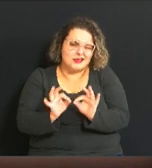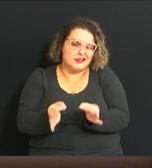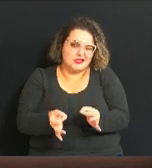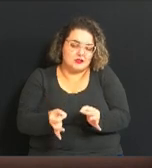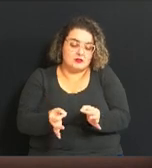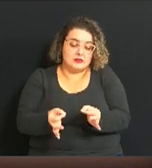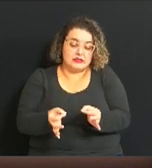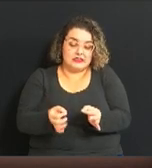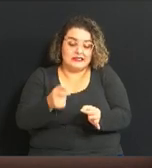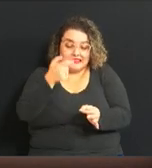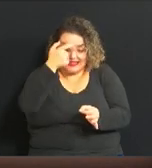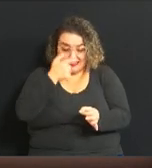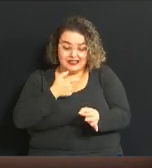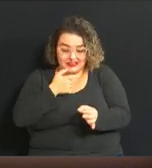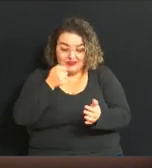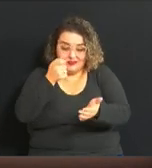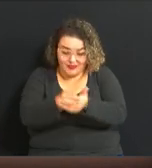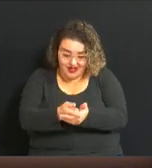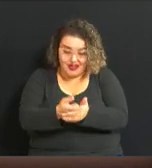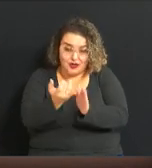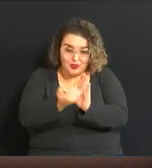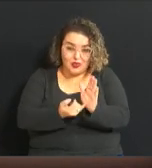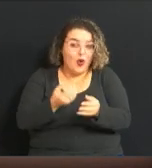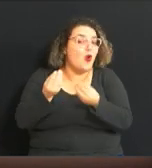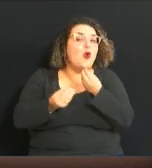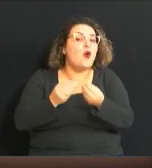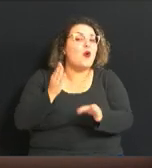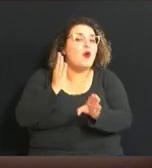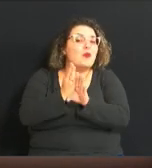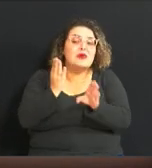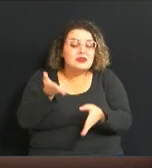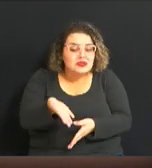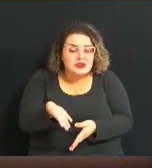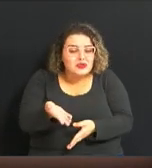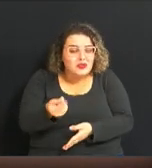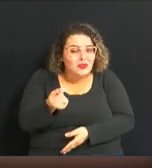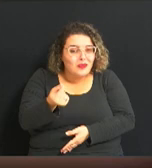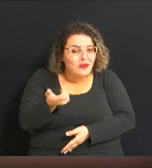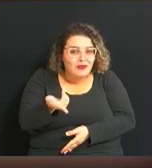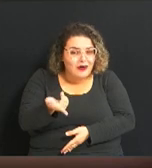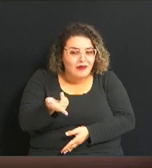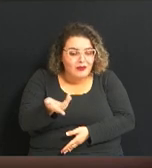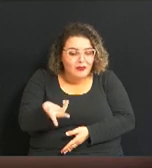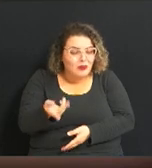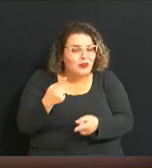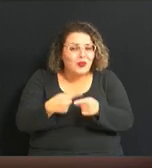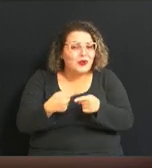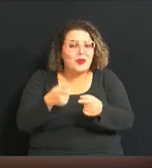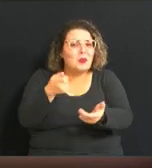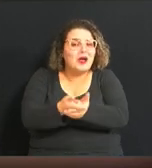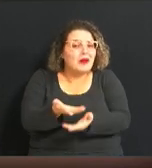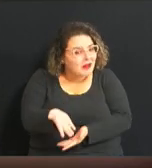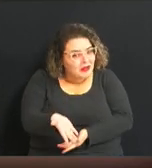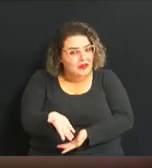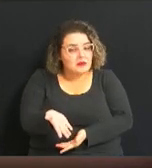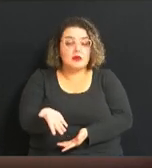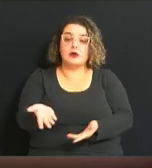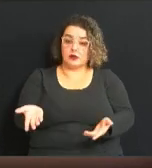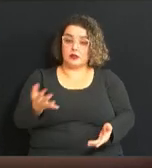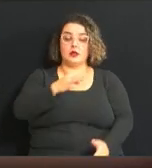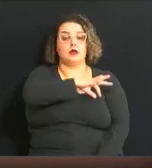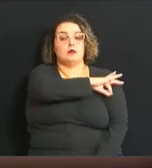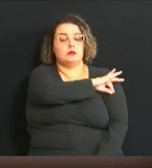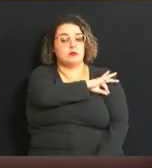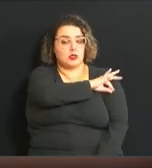dúvida como é que se chegou àquele valor do imposto. Então, a gente pretende que a Prefeitura disponibilize e